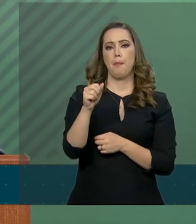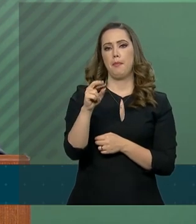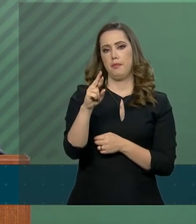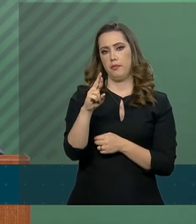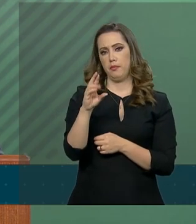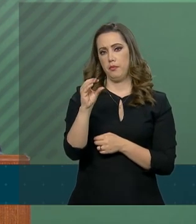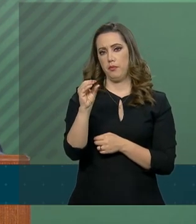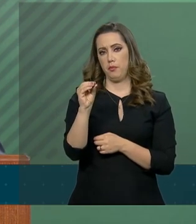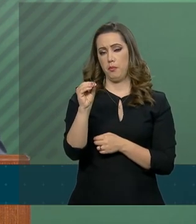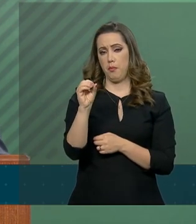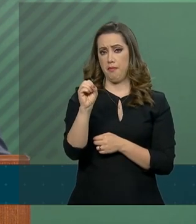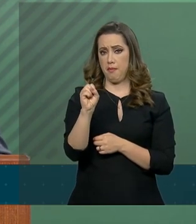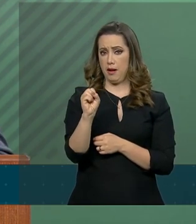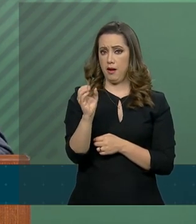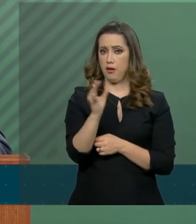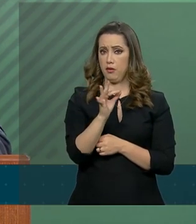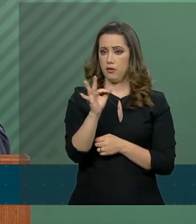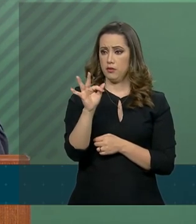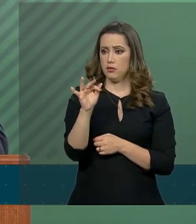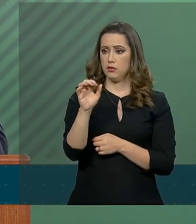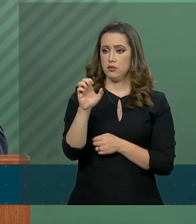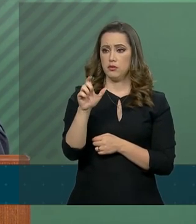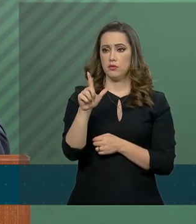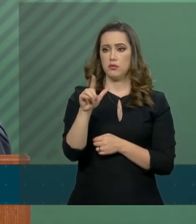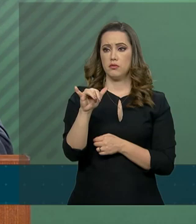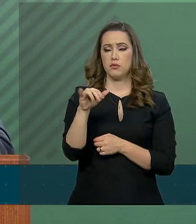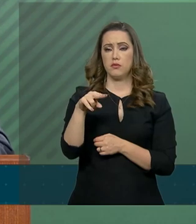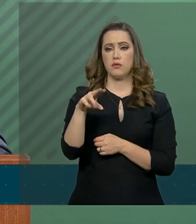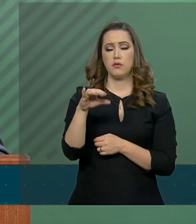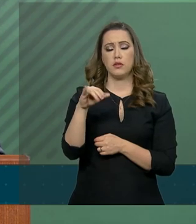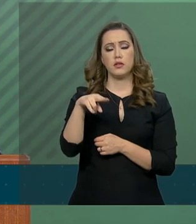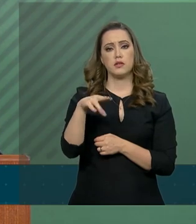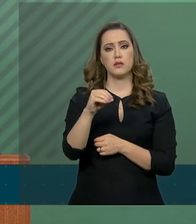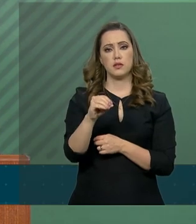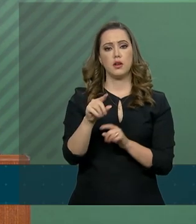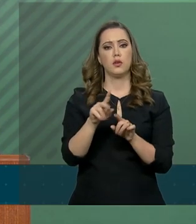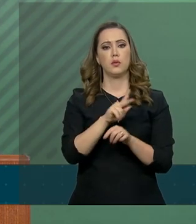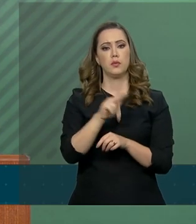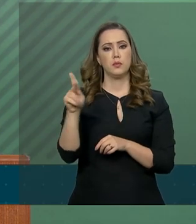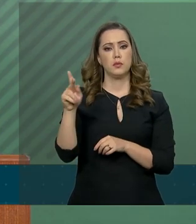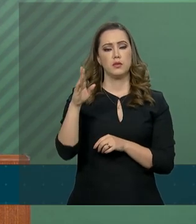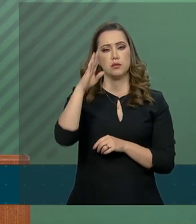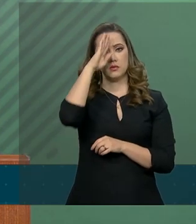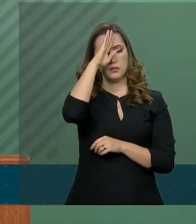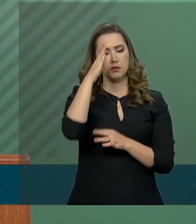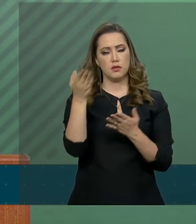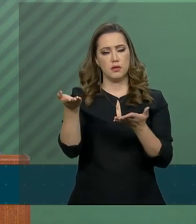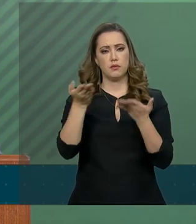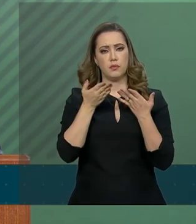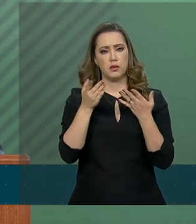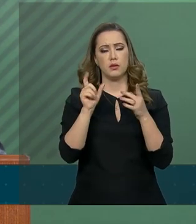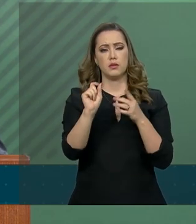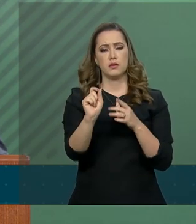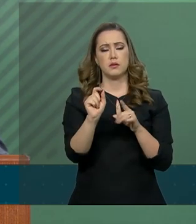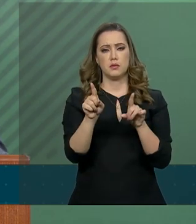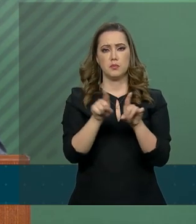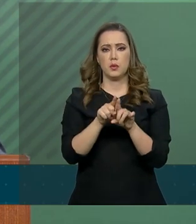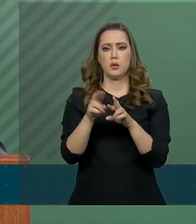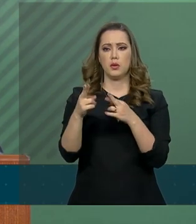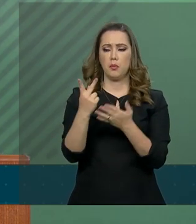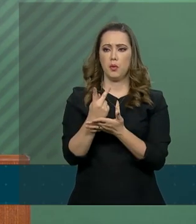presidente, inclusive, recebeu um regalo do pastor. Às 11h, mais uma vez,